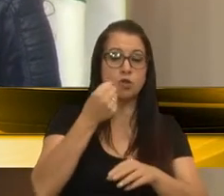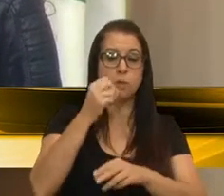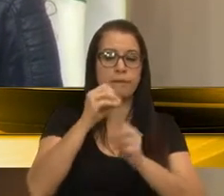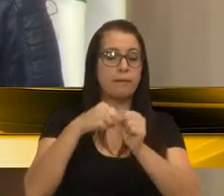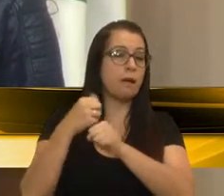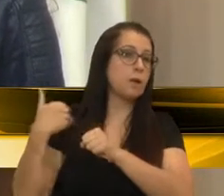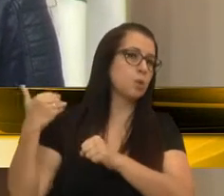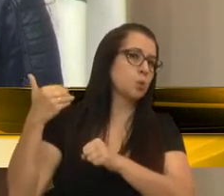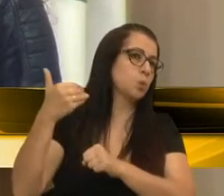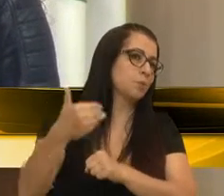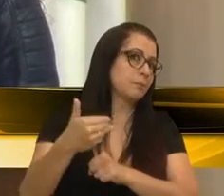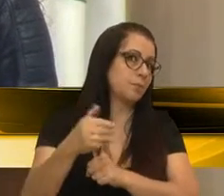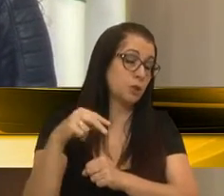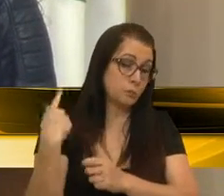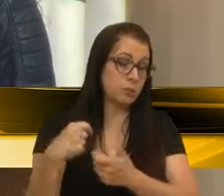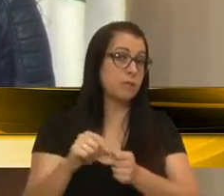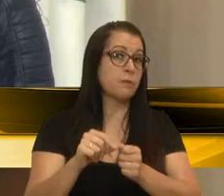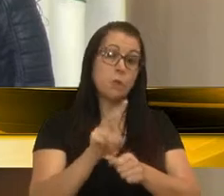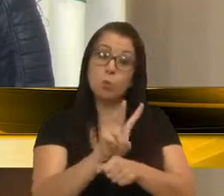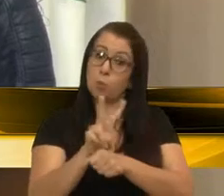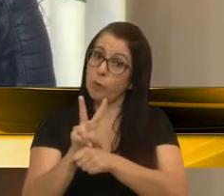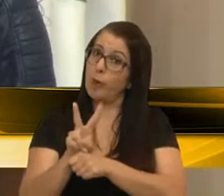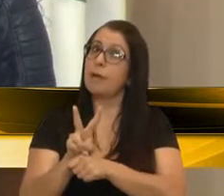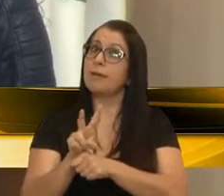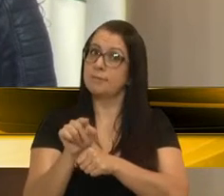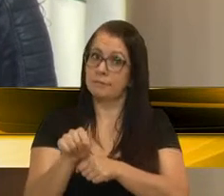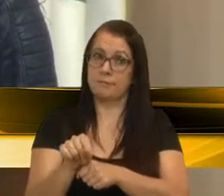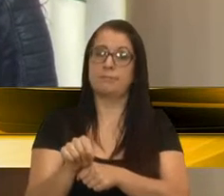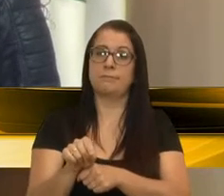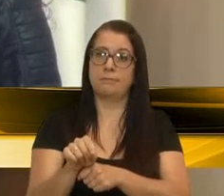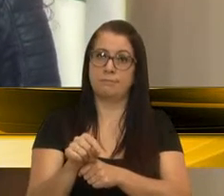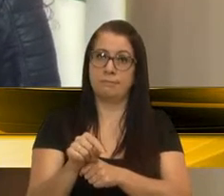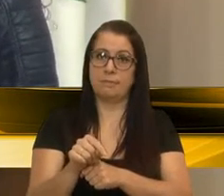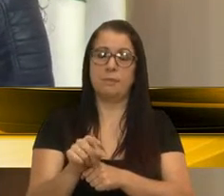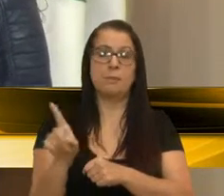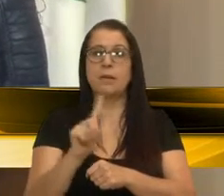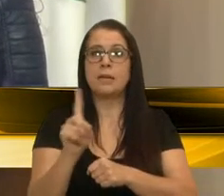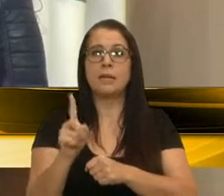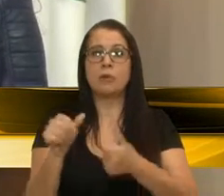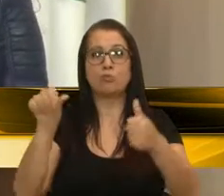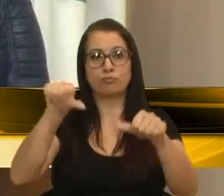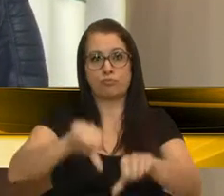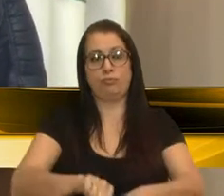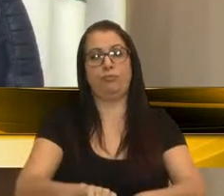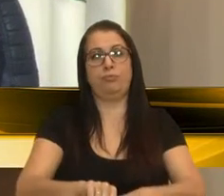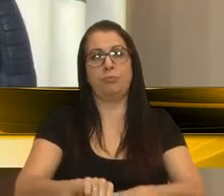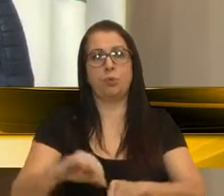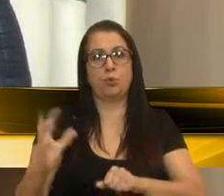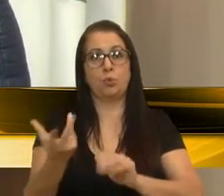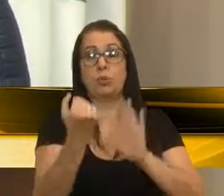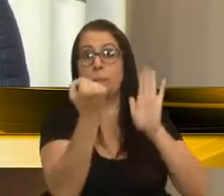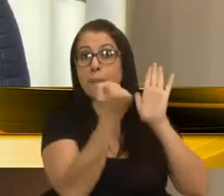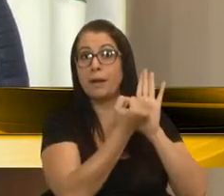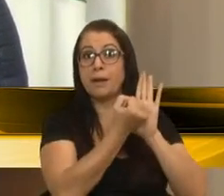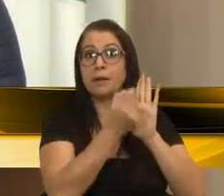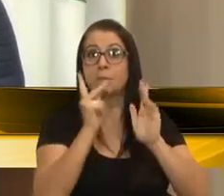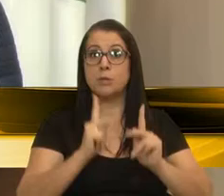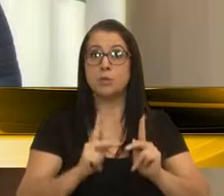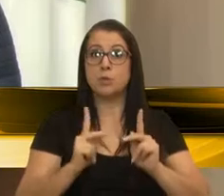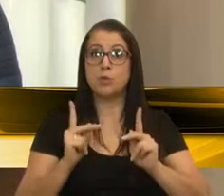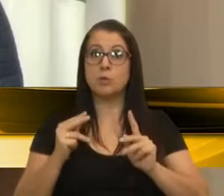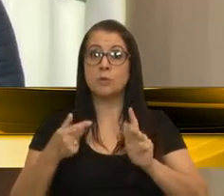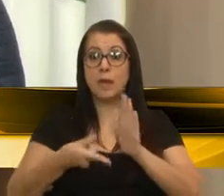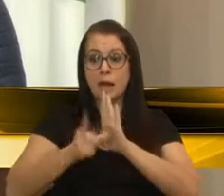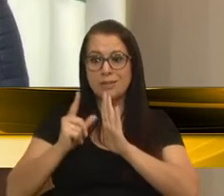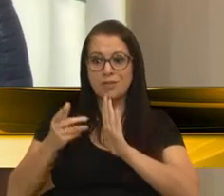anos, e nós precisamos ter um cuidado muito grande para não desconstruir todo o legado daqueles que vieram antes